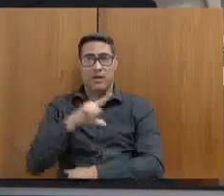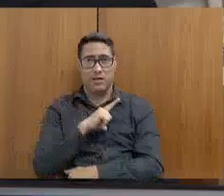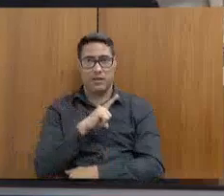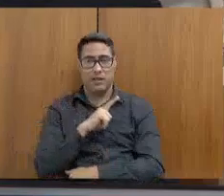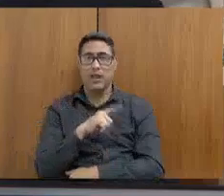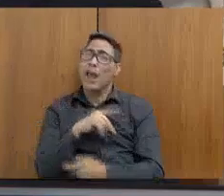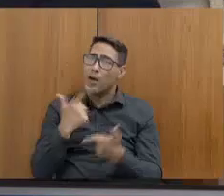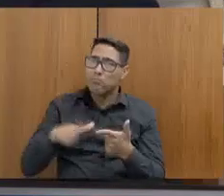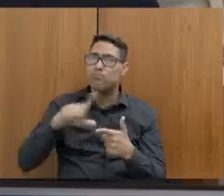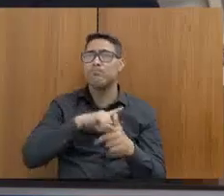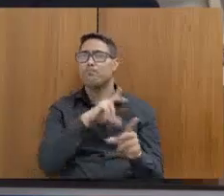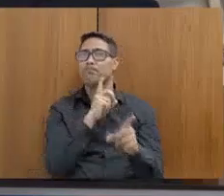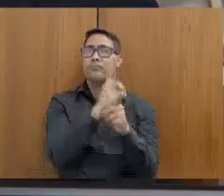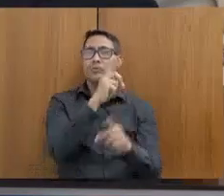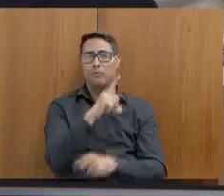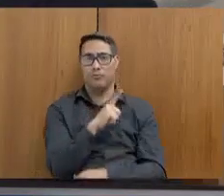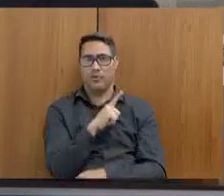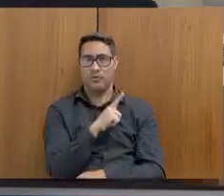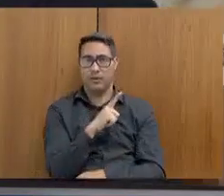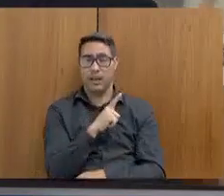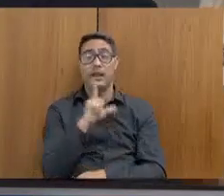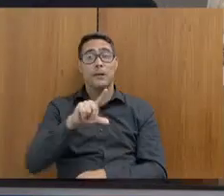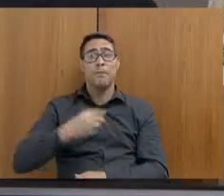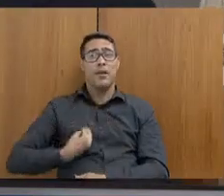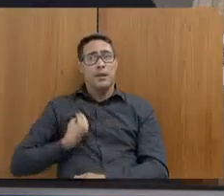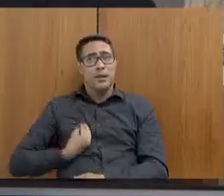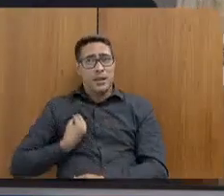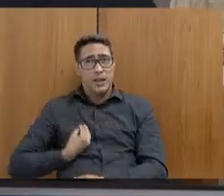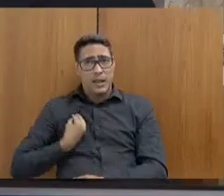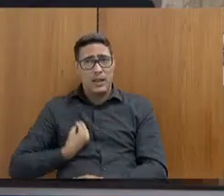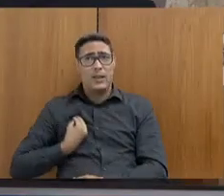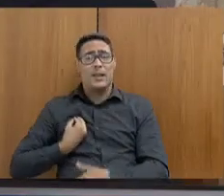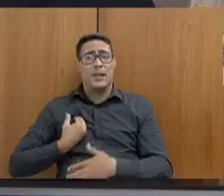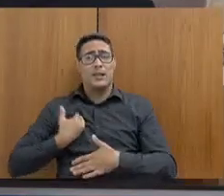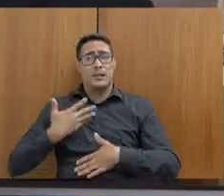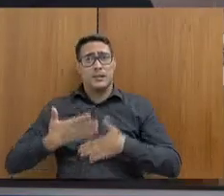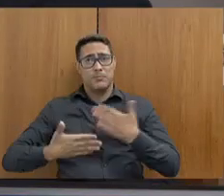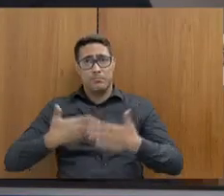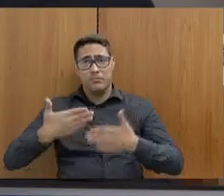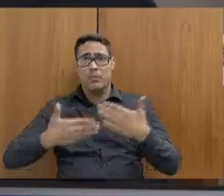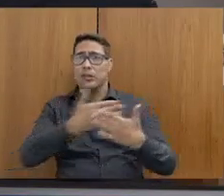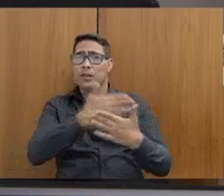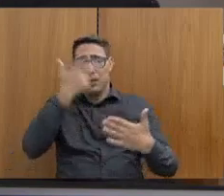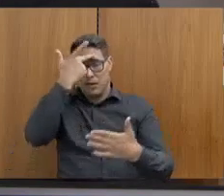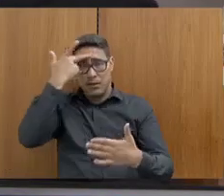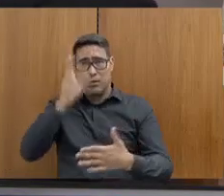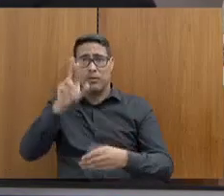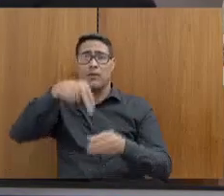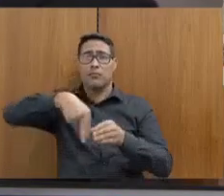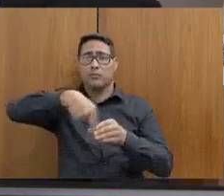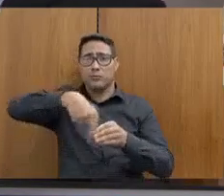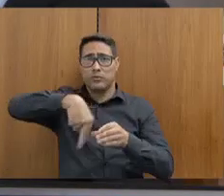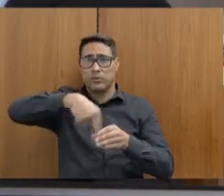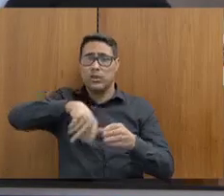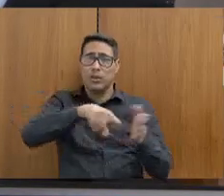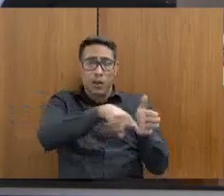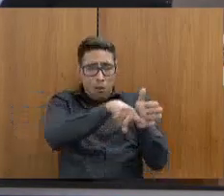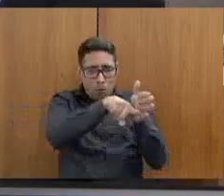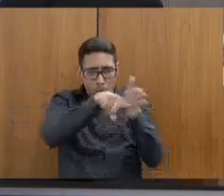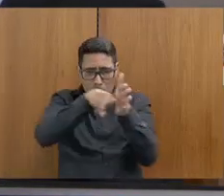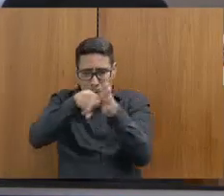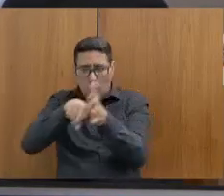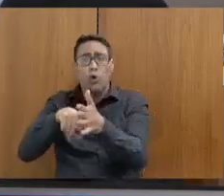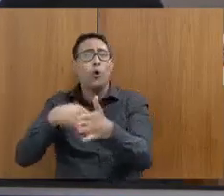encontrou, existe uma aferição feita pelas nossas nutricionistas, isso é uma constante, qualquer